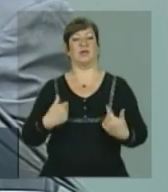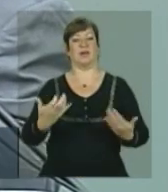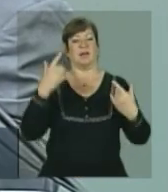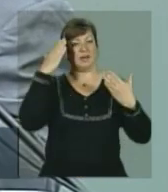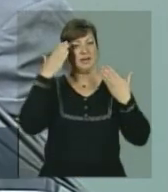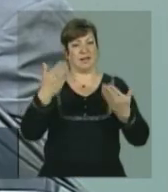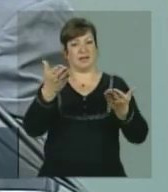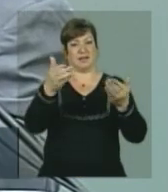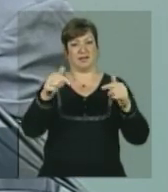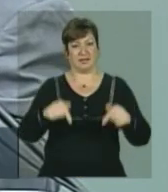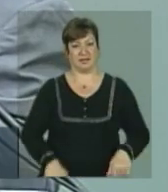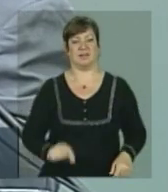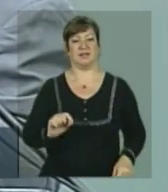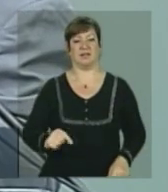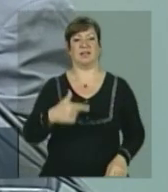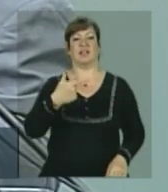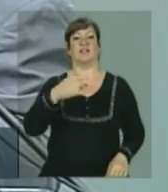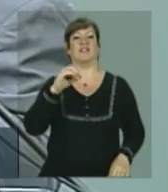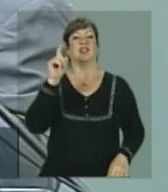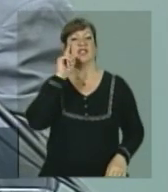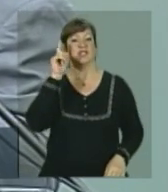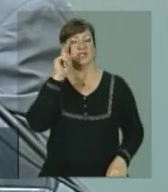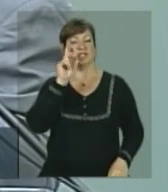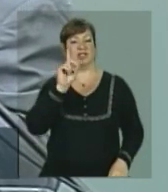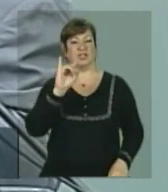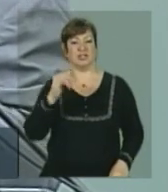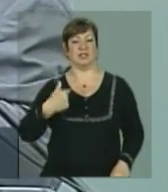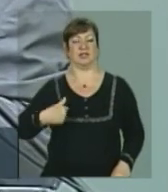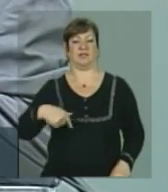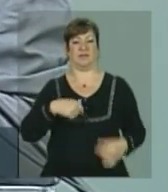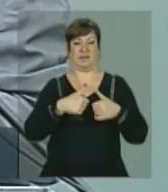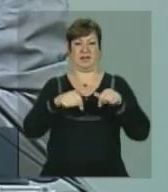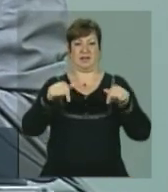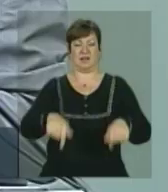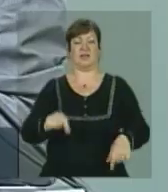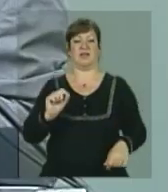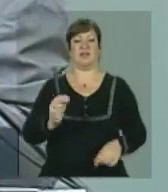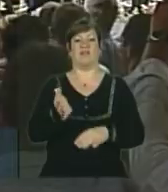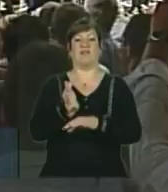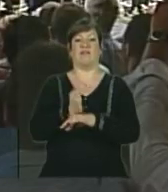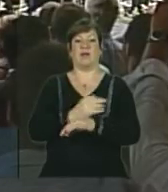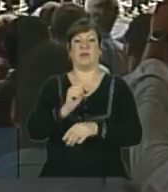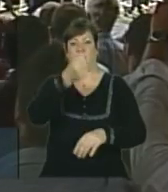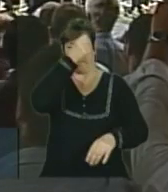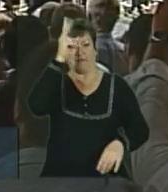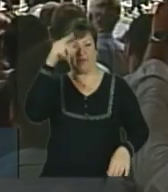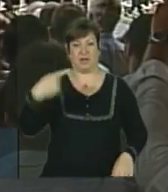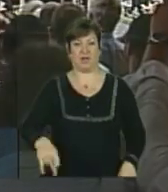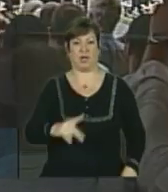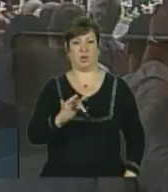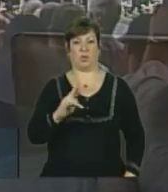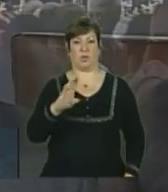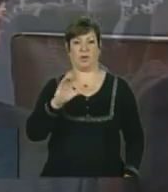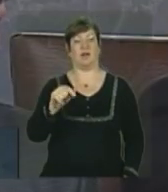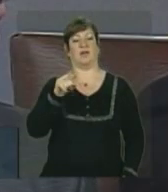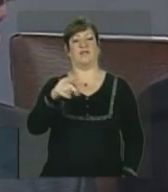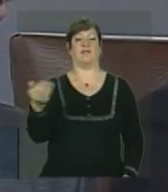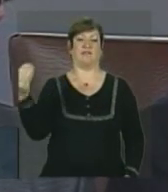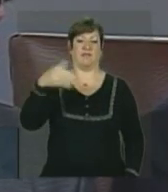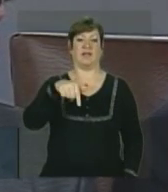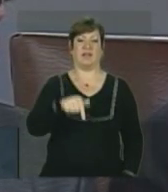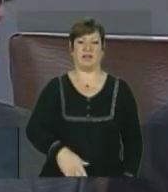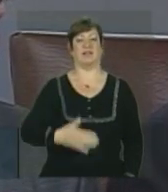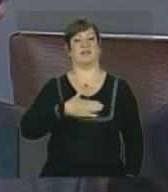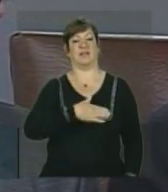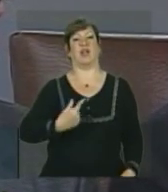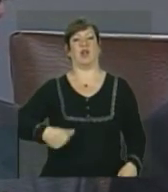agradecer ao senhor. Meus 20 dias, quando eu fiquei pela primeira vez tirando as férias do prefeito Tuca, o senhor veio nos prestigiar e ali nós